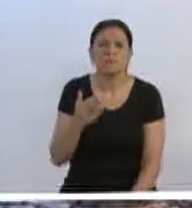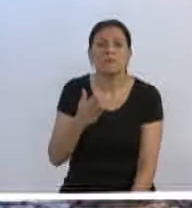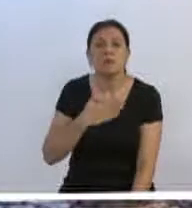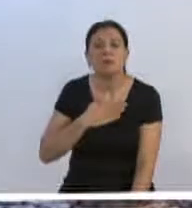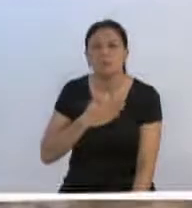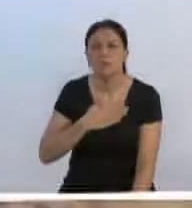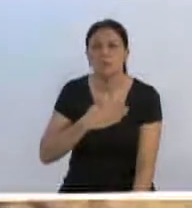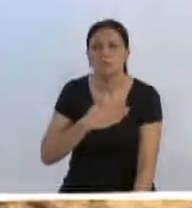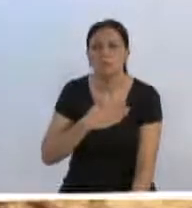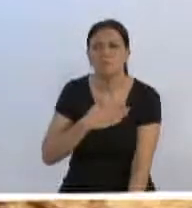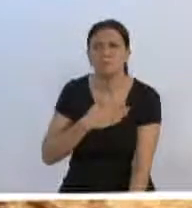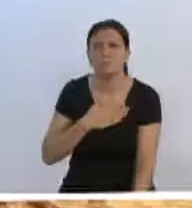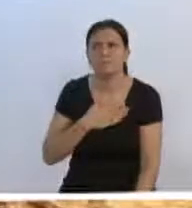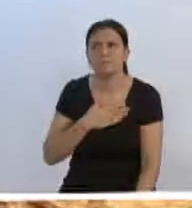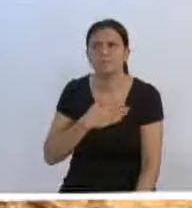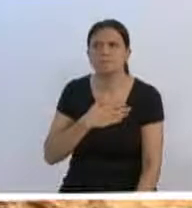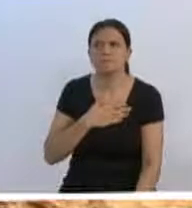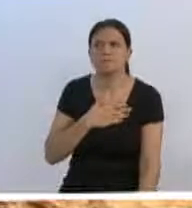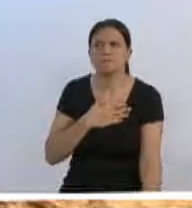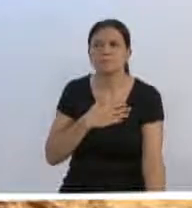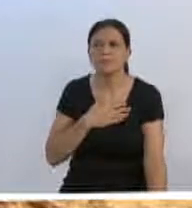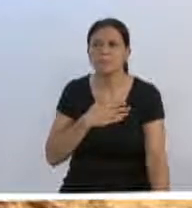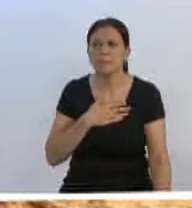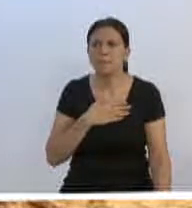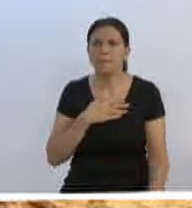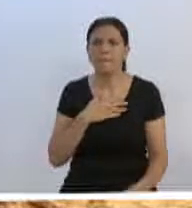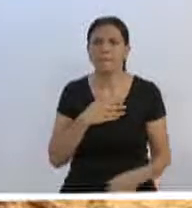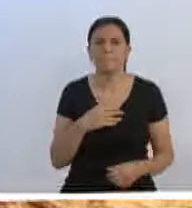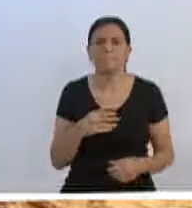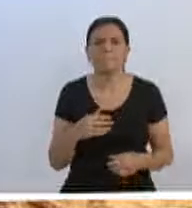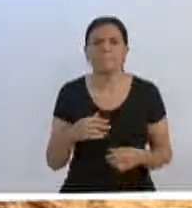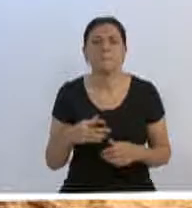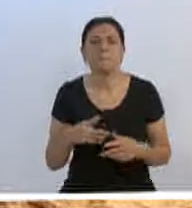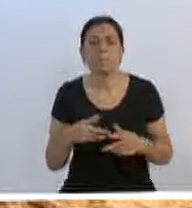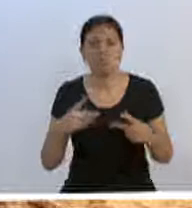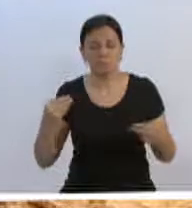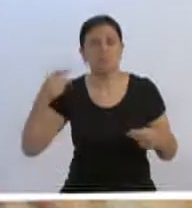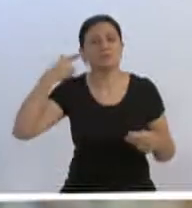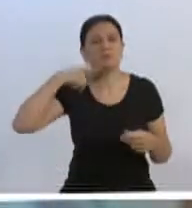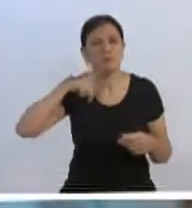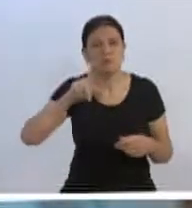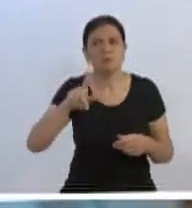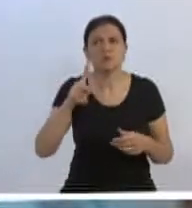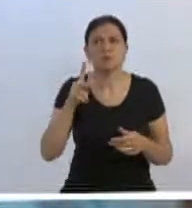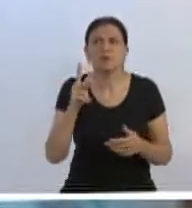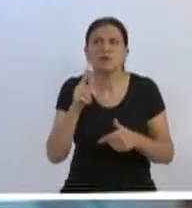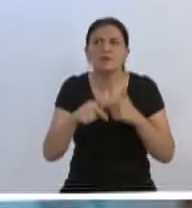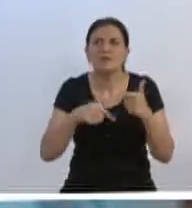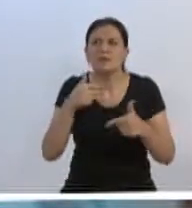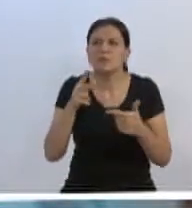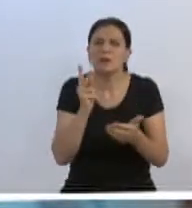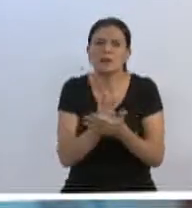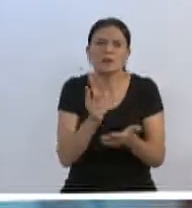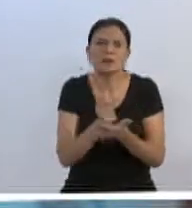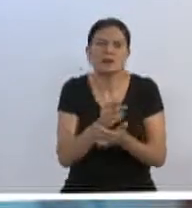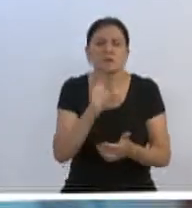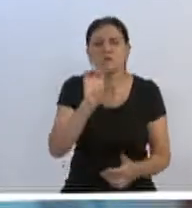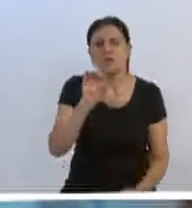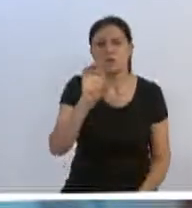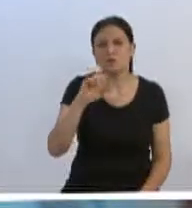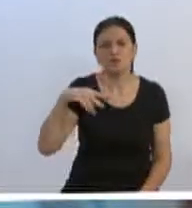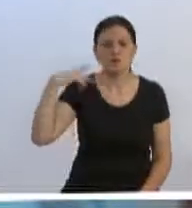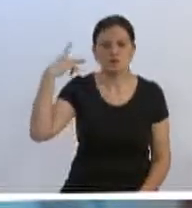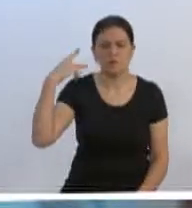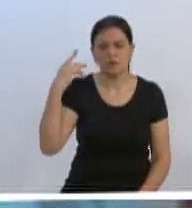fazendo da vereança um bico, um hobby, um status, e sim algo que tenha dedicação integral, onde para mim nunca bastou apenas a função de legislar